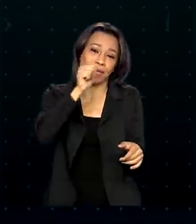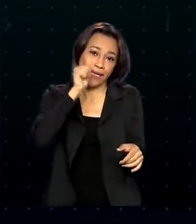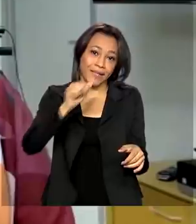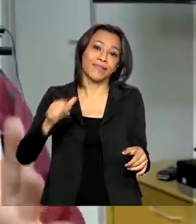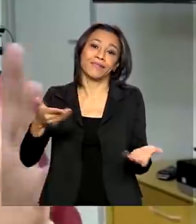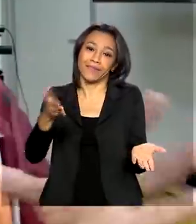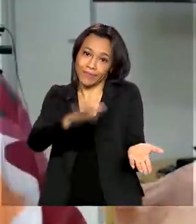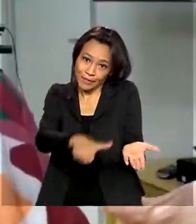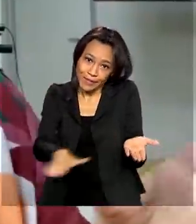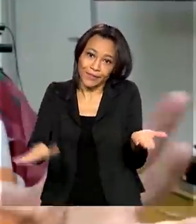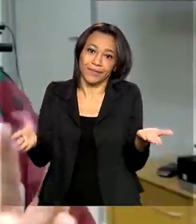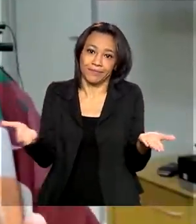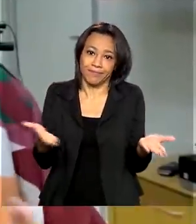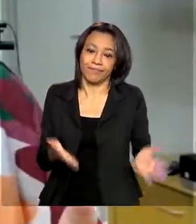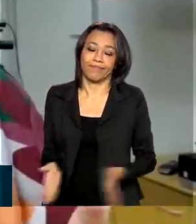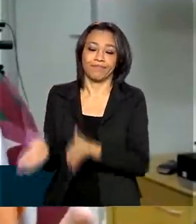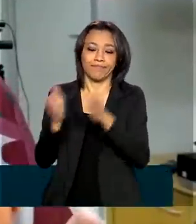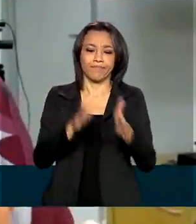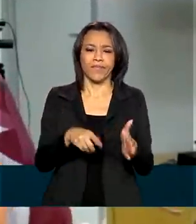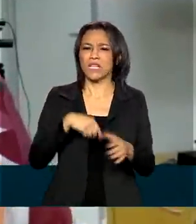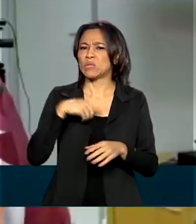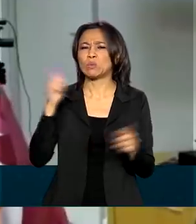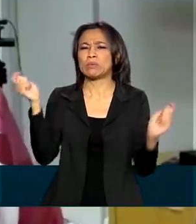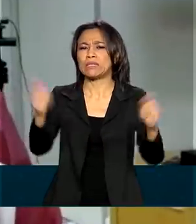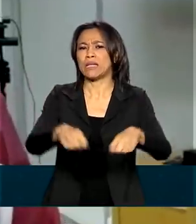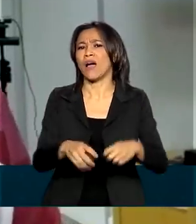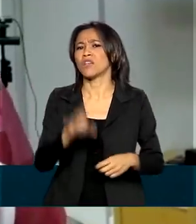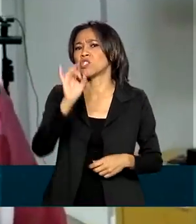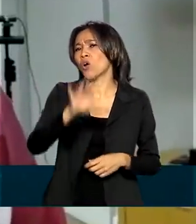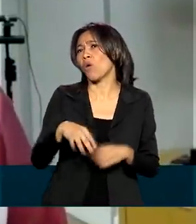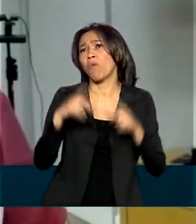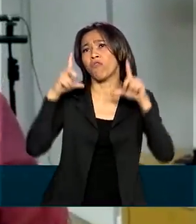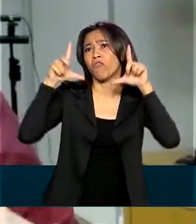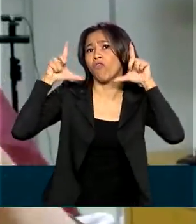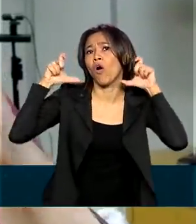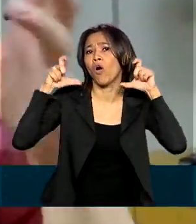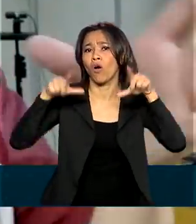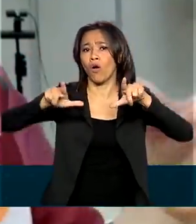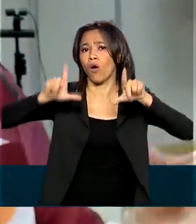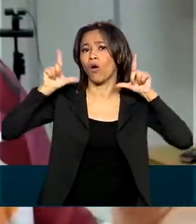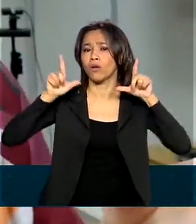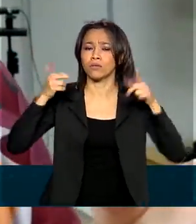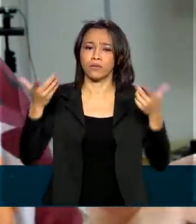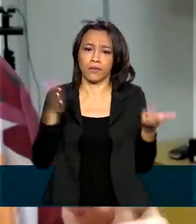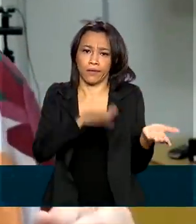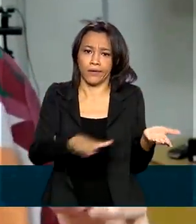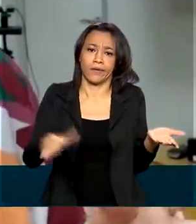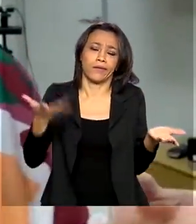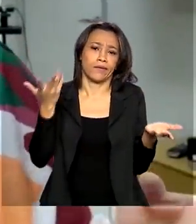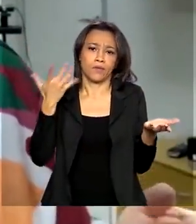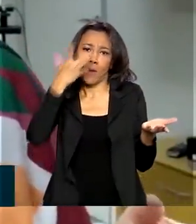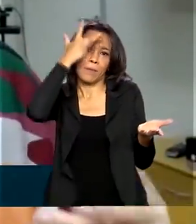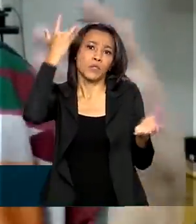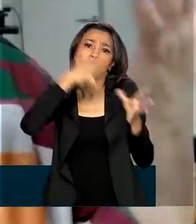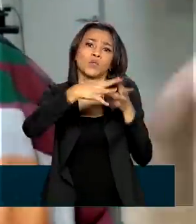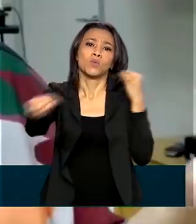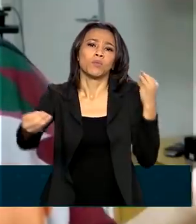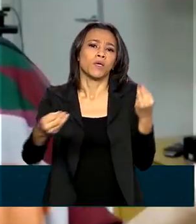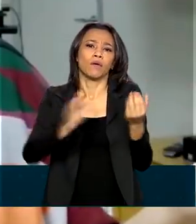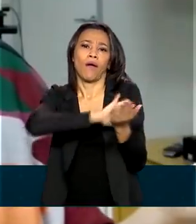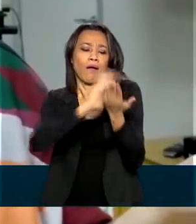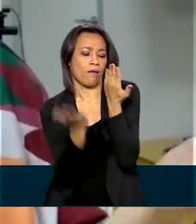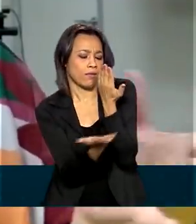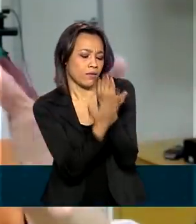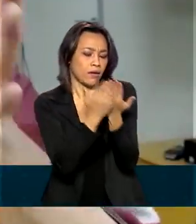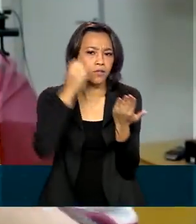meninas. Não dá mais para a gente ter apenas uma foto da criança ou da pessoa desaparecida atrás de uma conta de